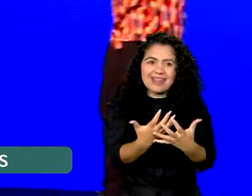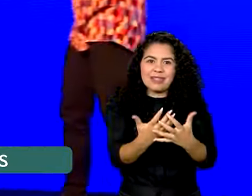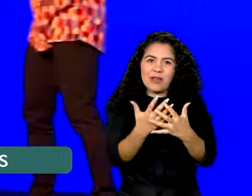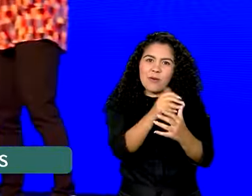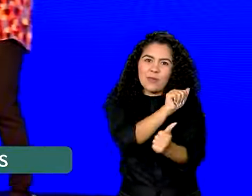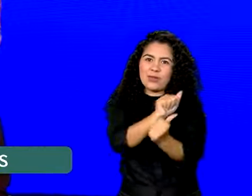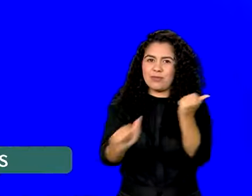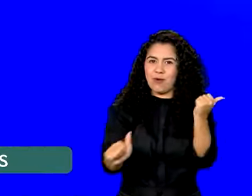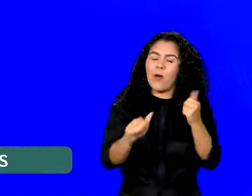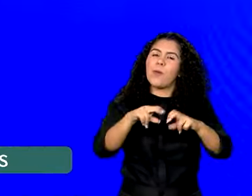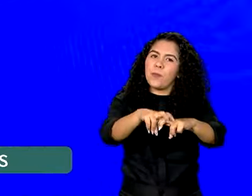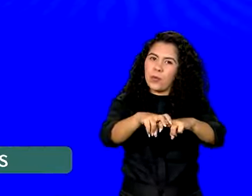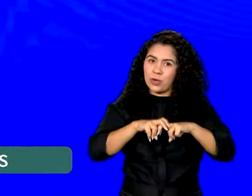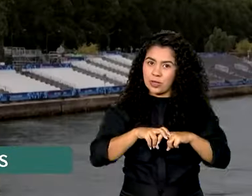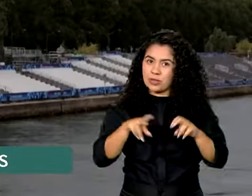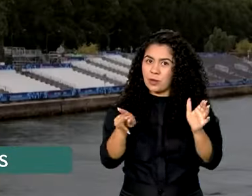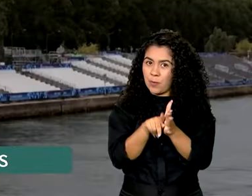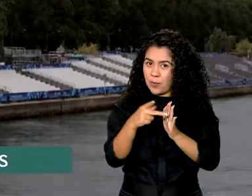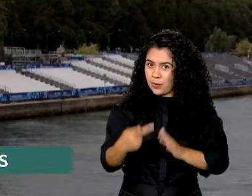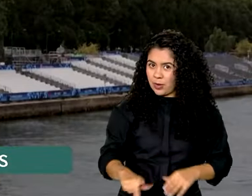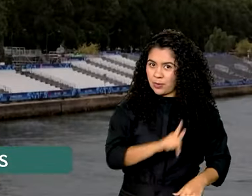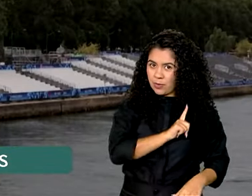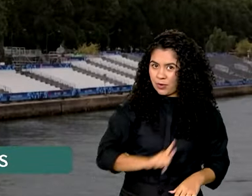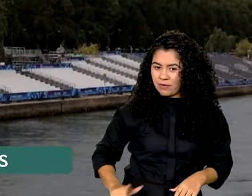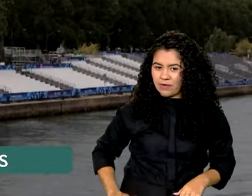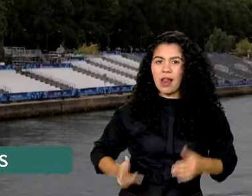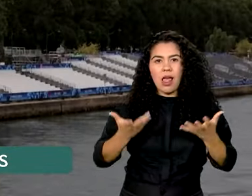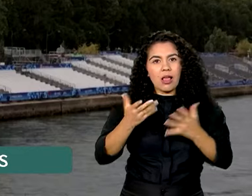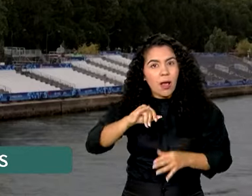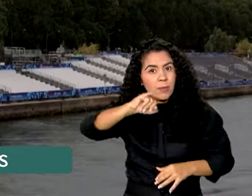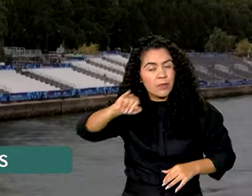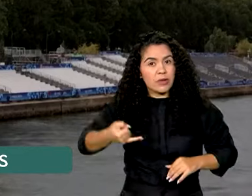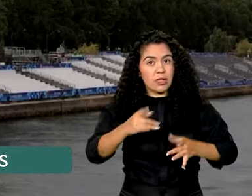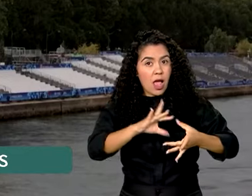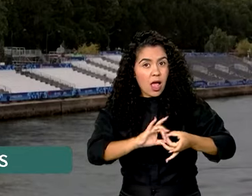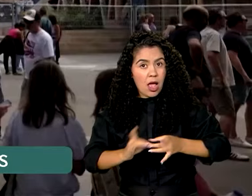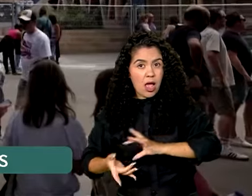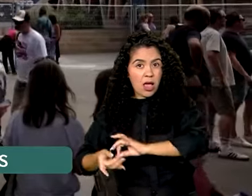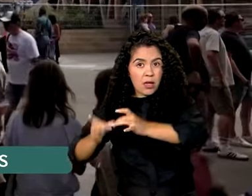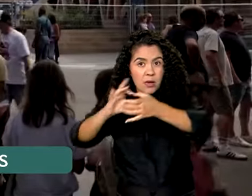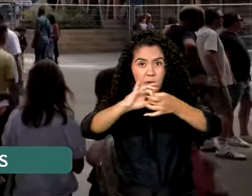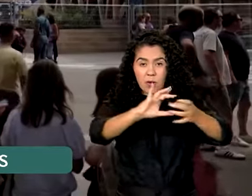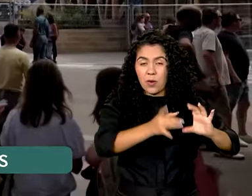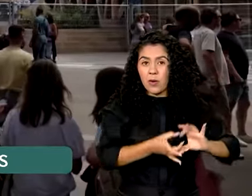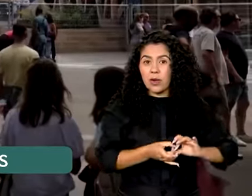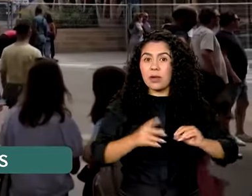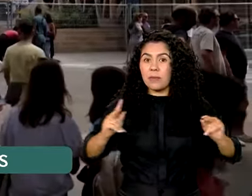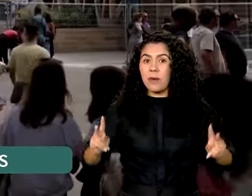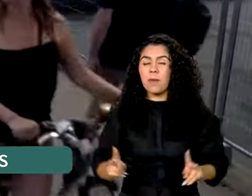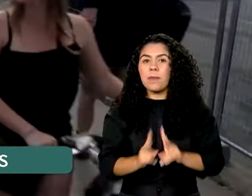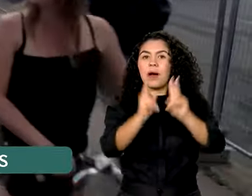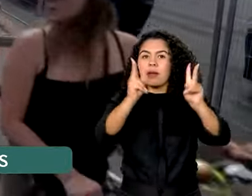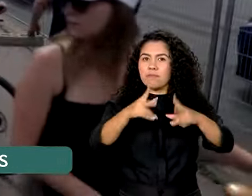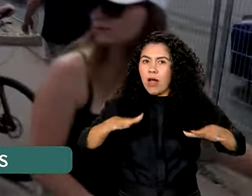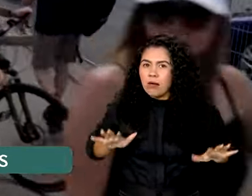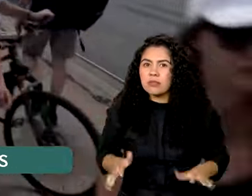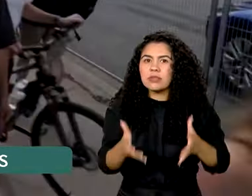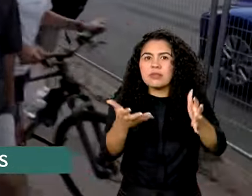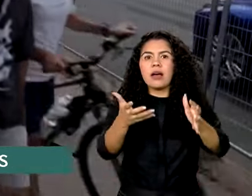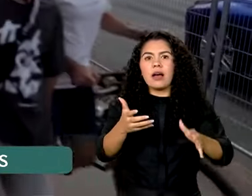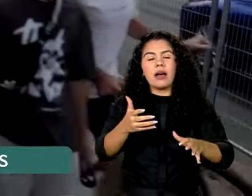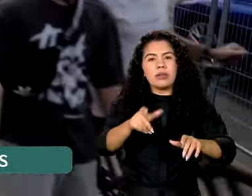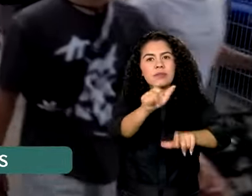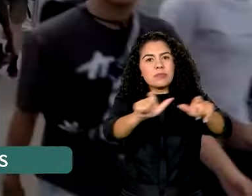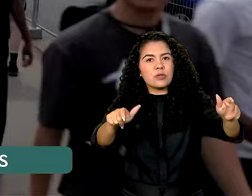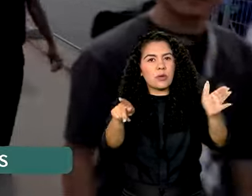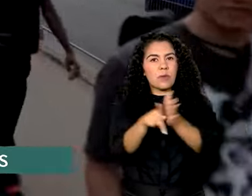É por isso que o governo brasileiro quer aproveitar os Jogos Olímpicos de Paris para incentivar os europeus a conhecerem